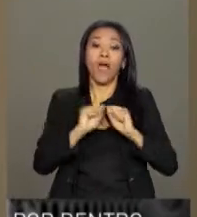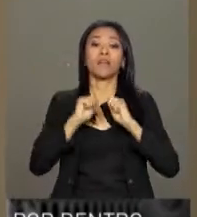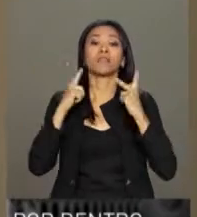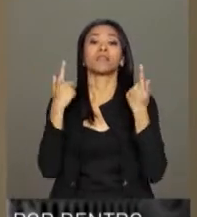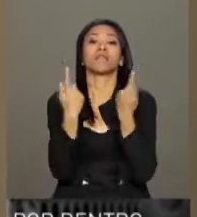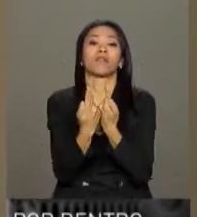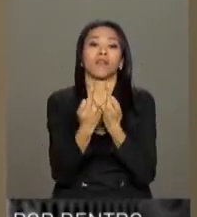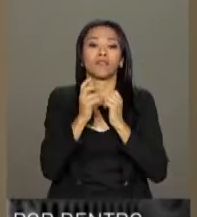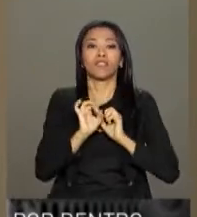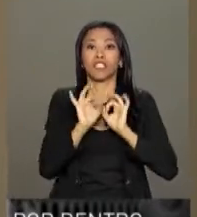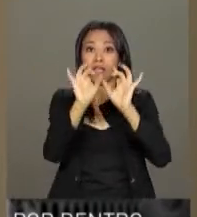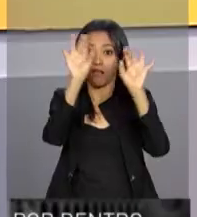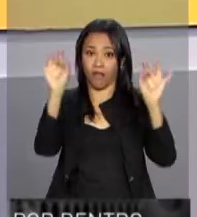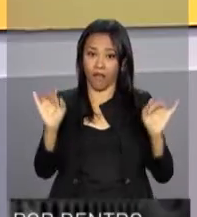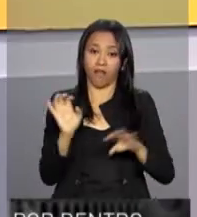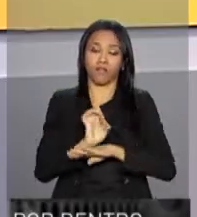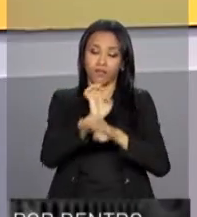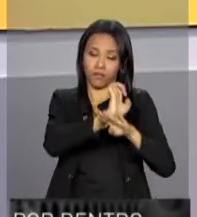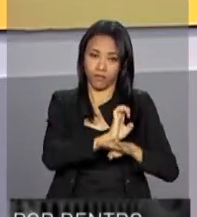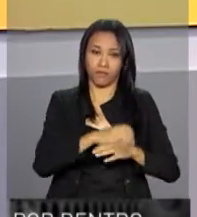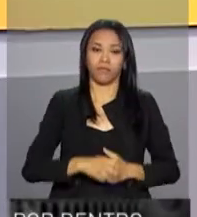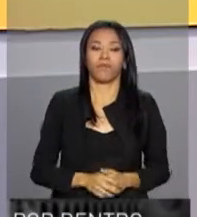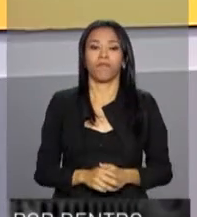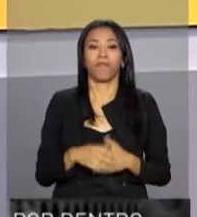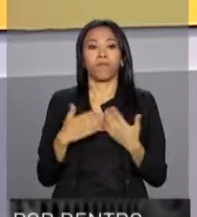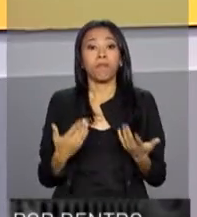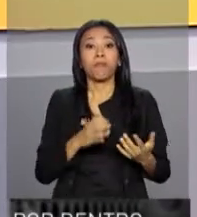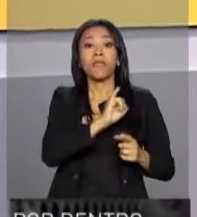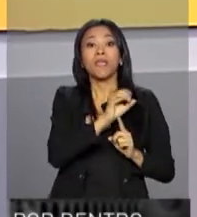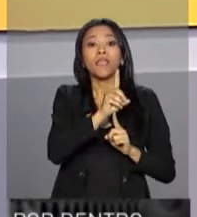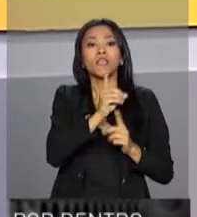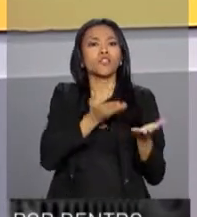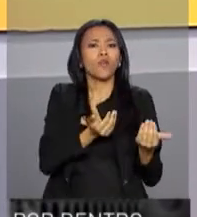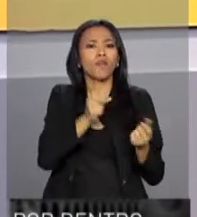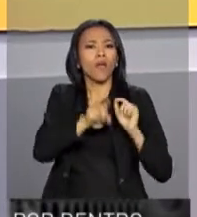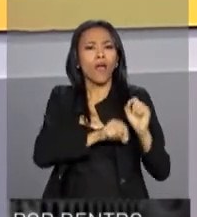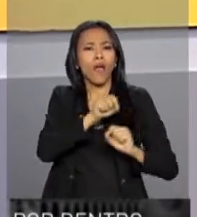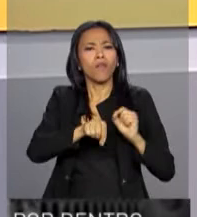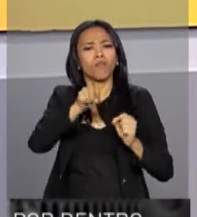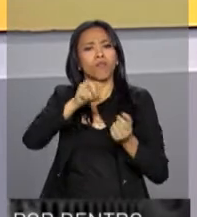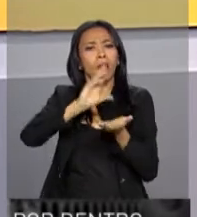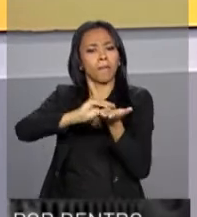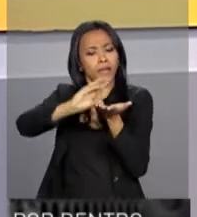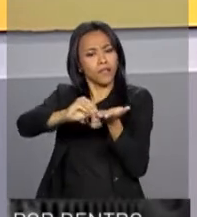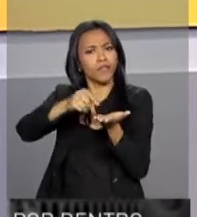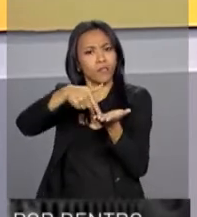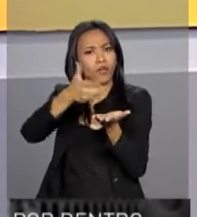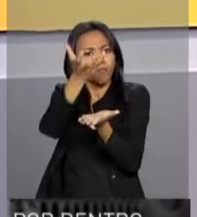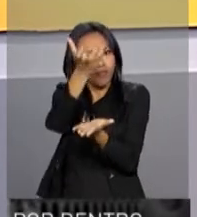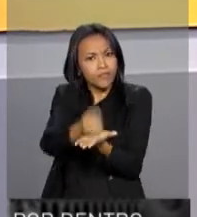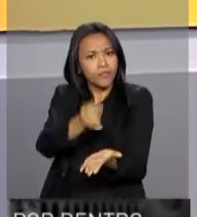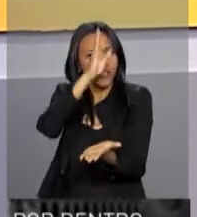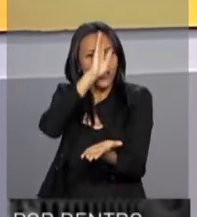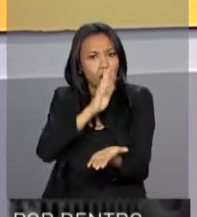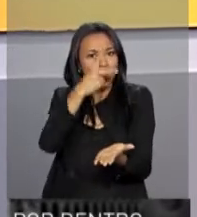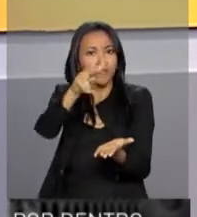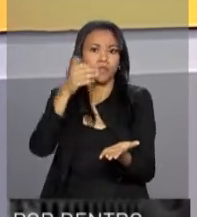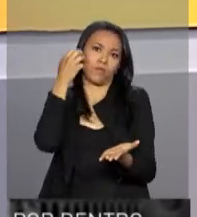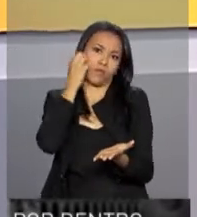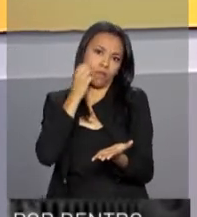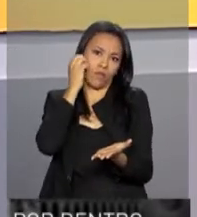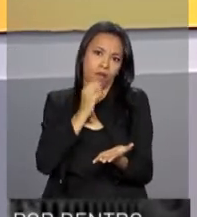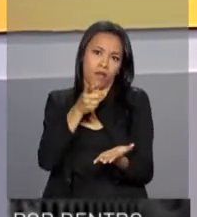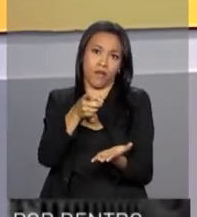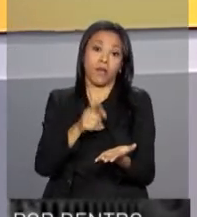legislativas de cada Estado. E olha, a ID Jovem funciona por meio de um aplicativo que pode ser baixado de graça no seu celular.